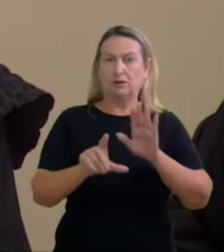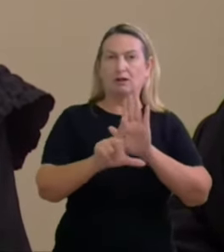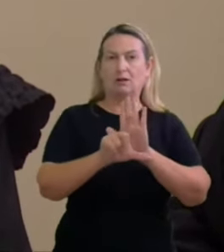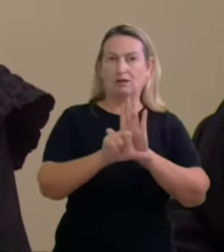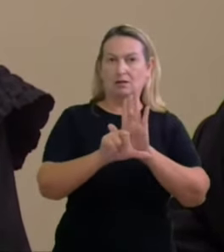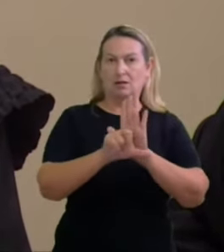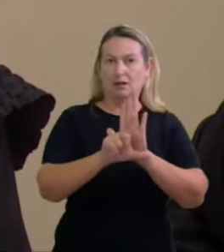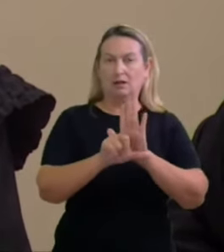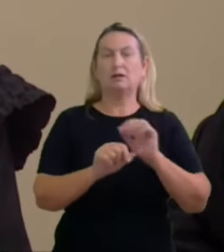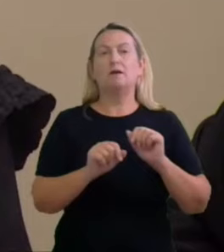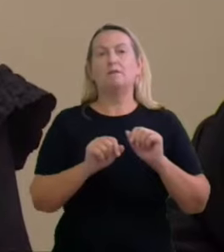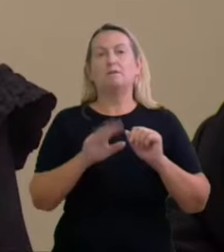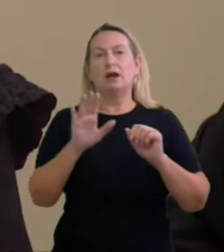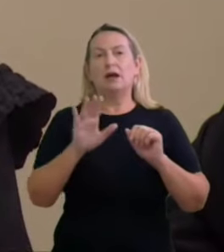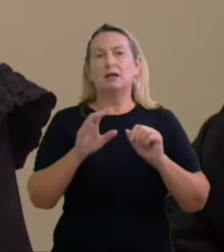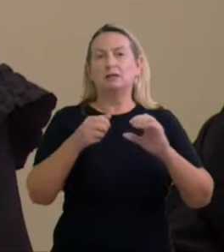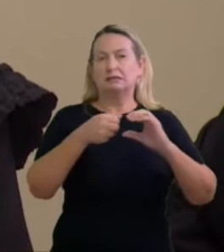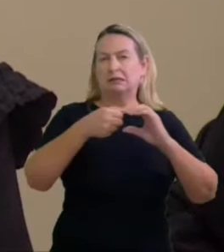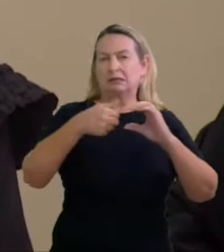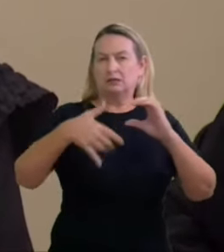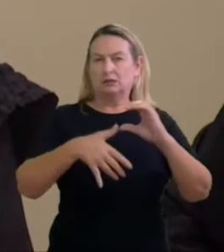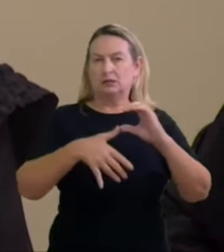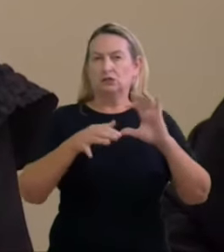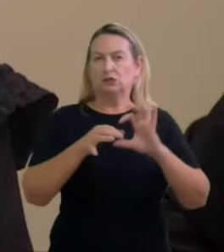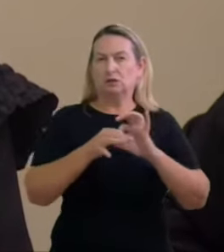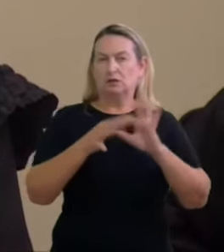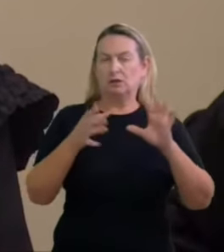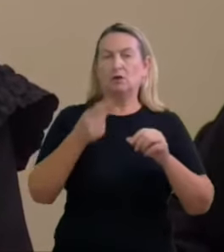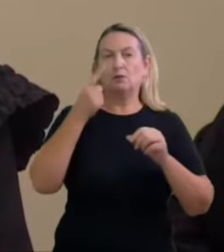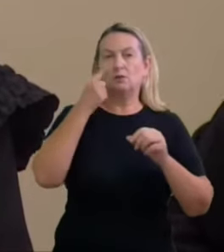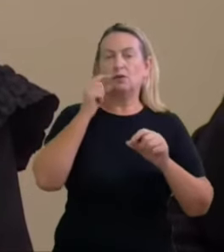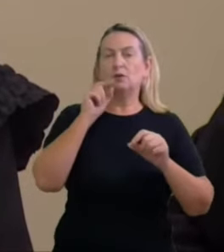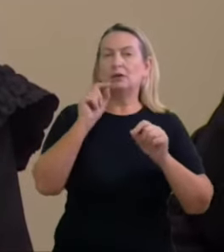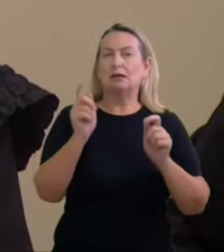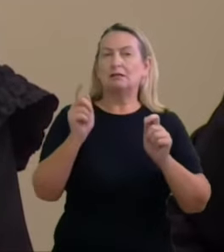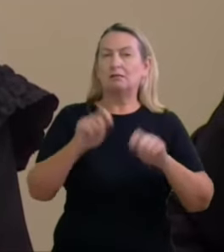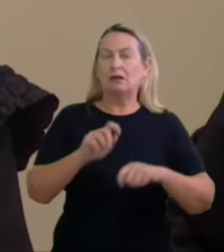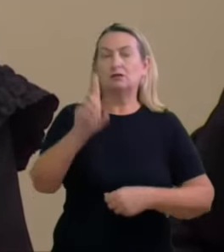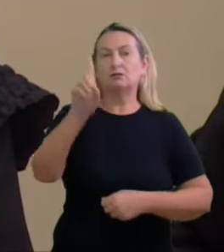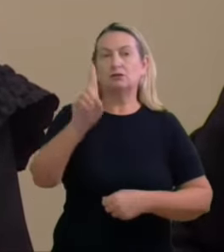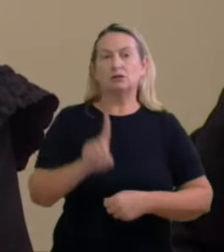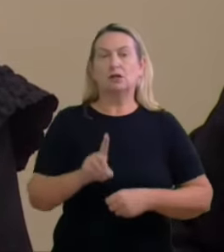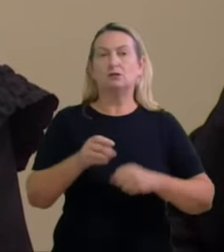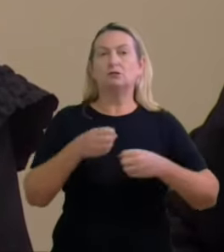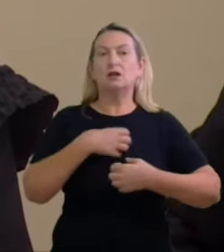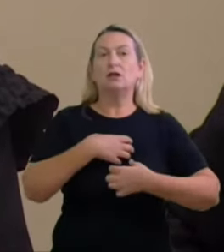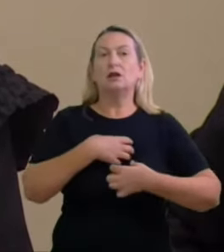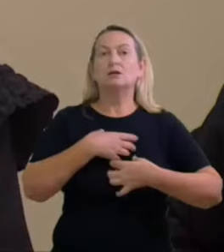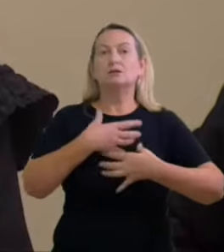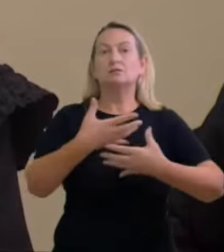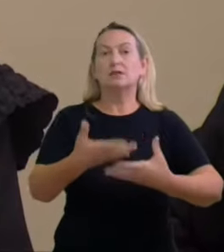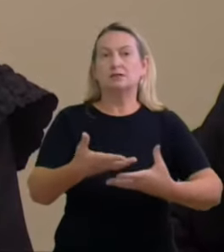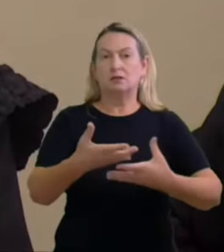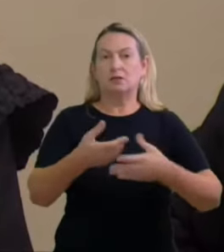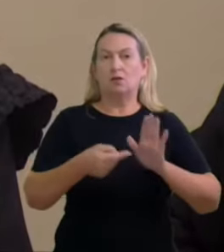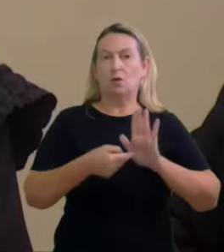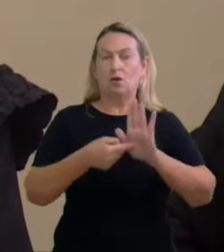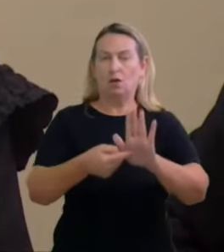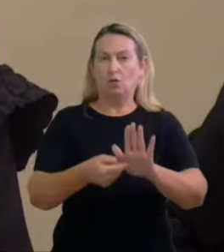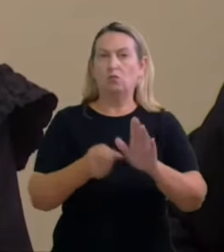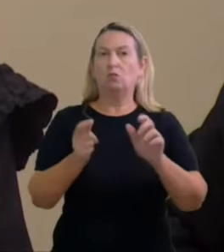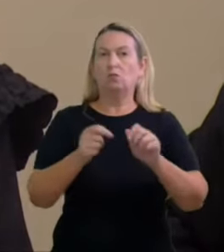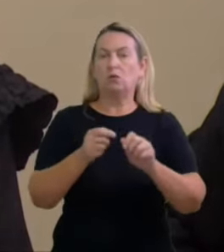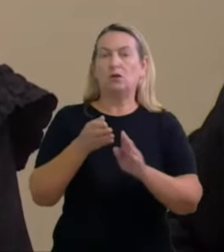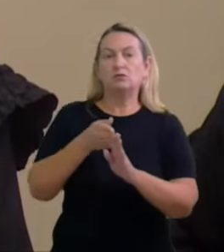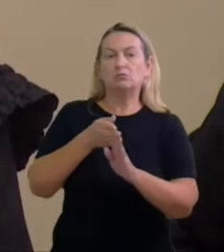liberalizante foi conferir uma prevalência ao direito à liberdade de expressão prestigiando antecipação dos